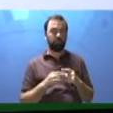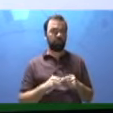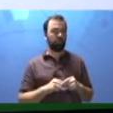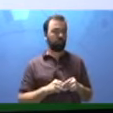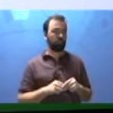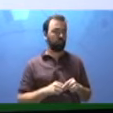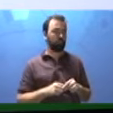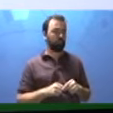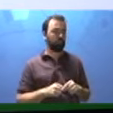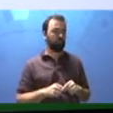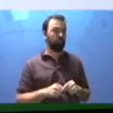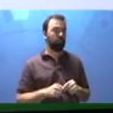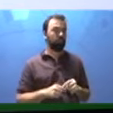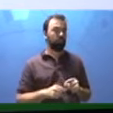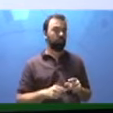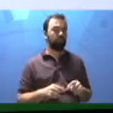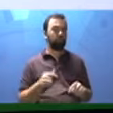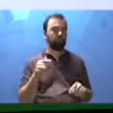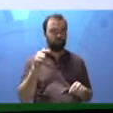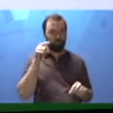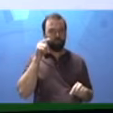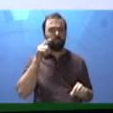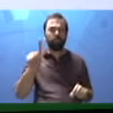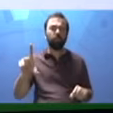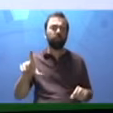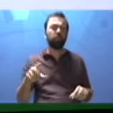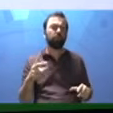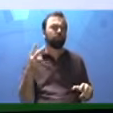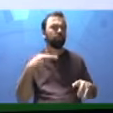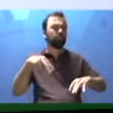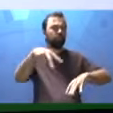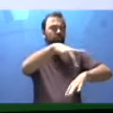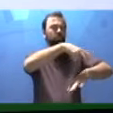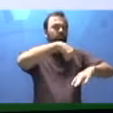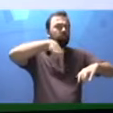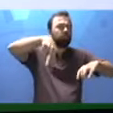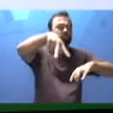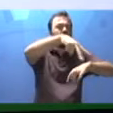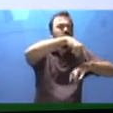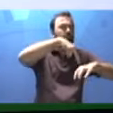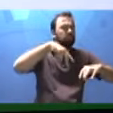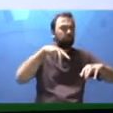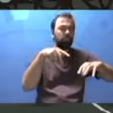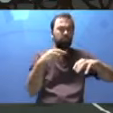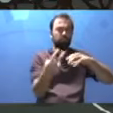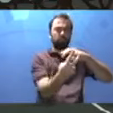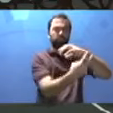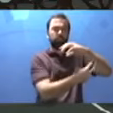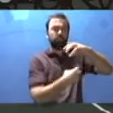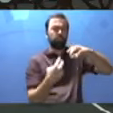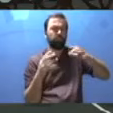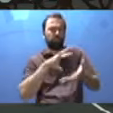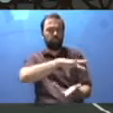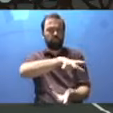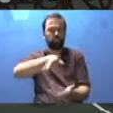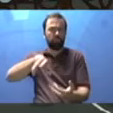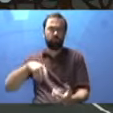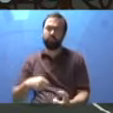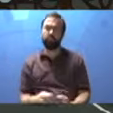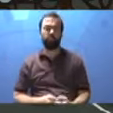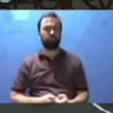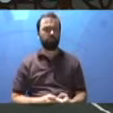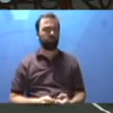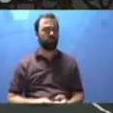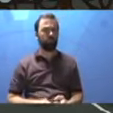Conversem e definem. É possível ver todos os elementos representados na maquete? Lembra que eu falei?